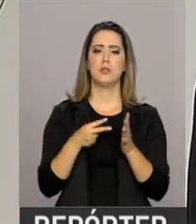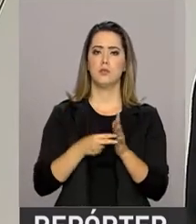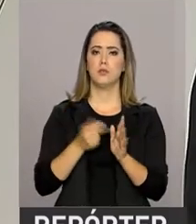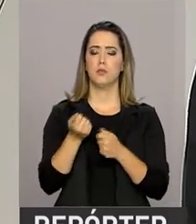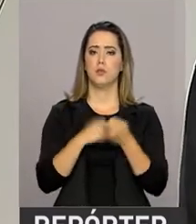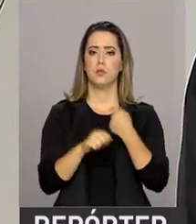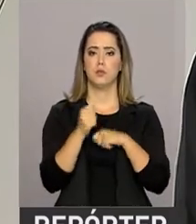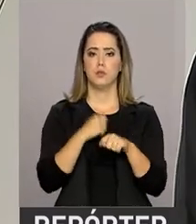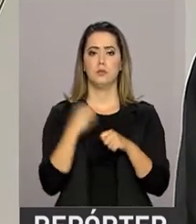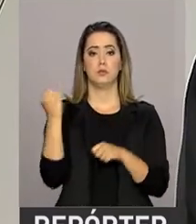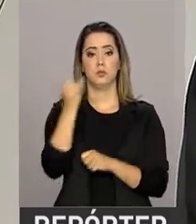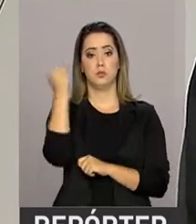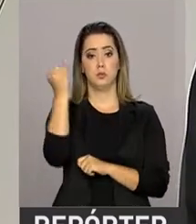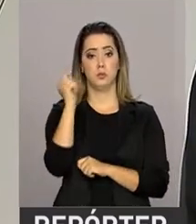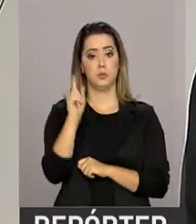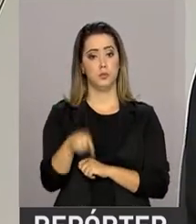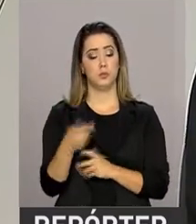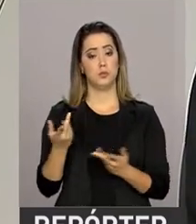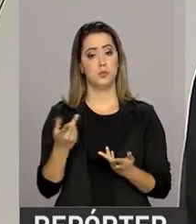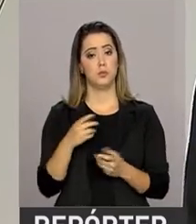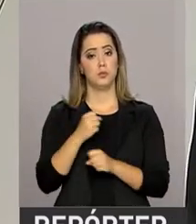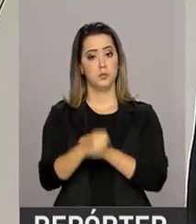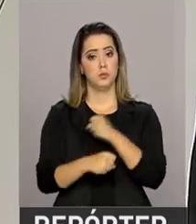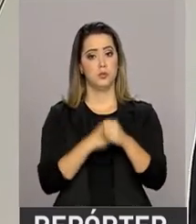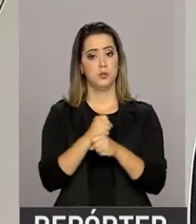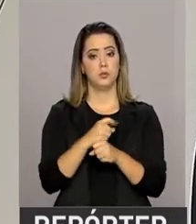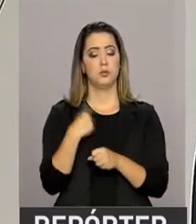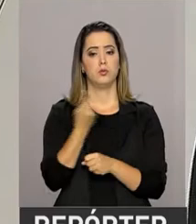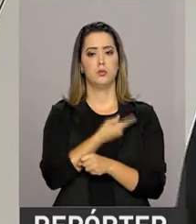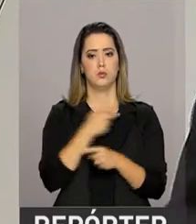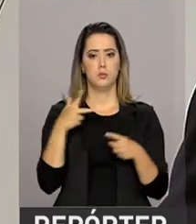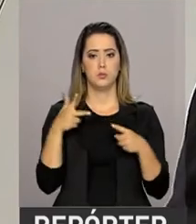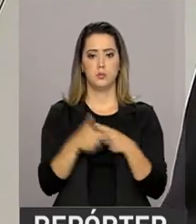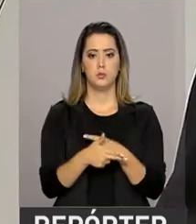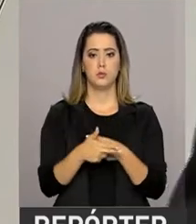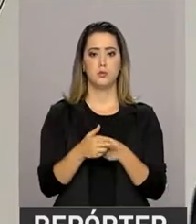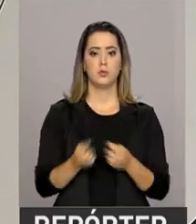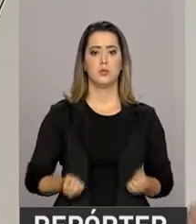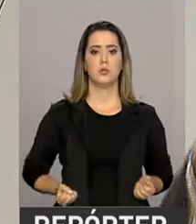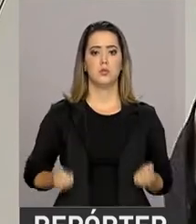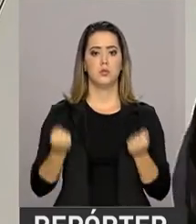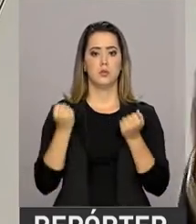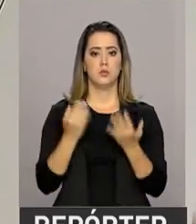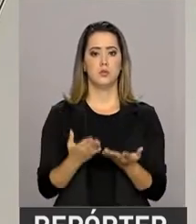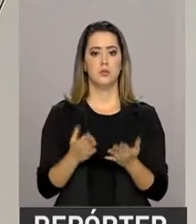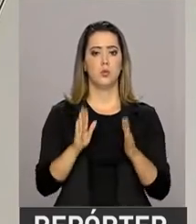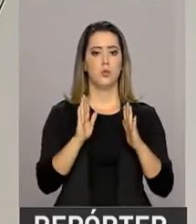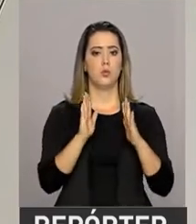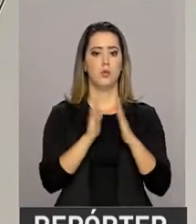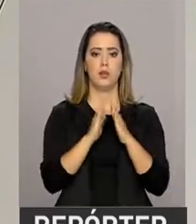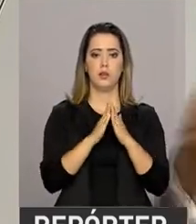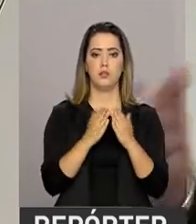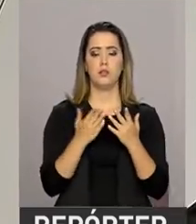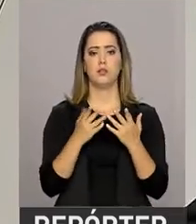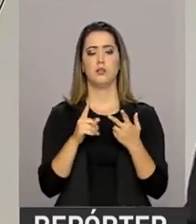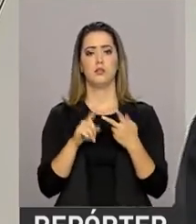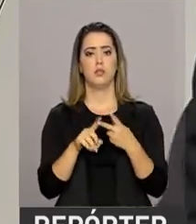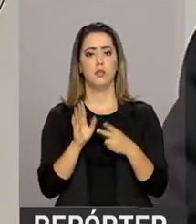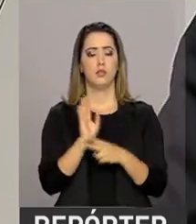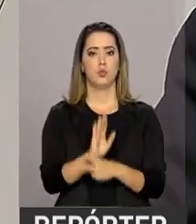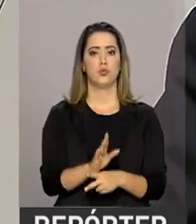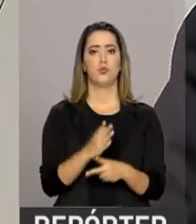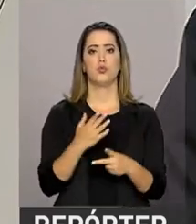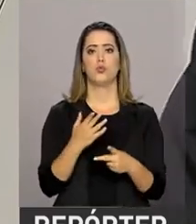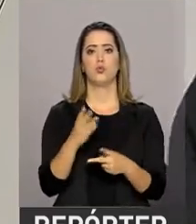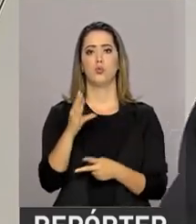substanciosa para o ano que vem. Assim como restringimos despesas com auxílio-moradia, ajuda de custo,